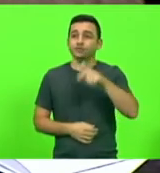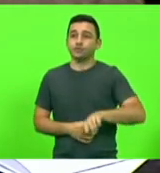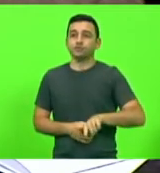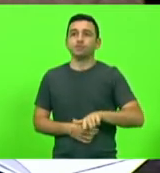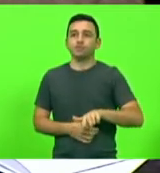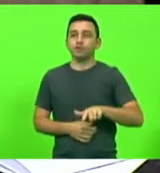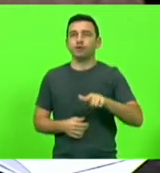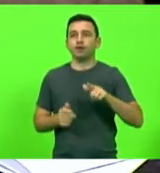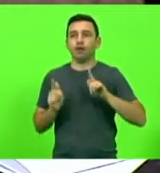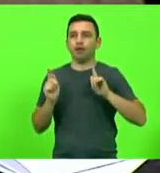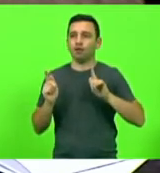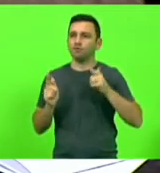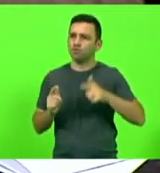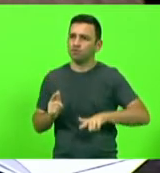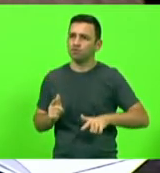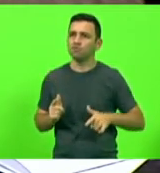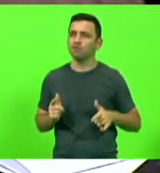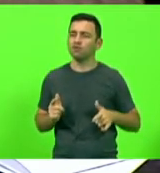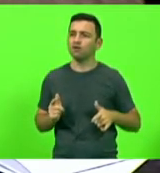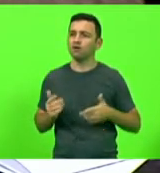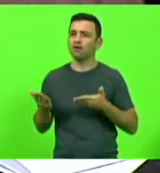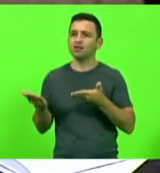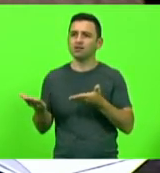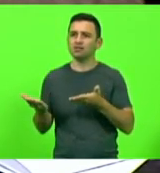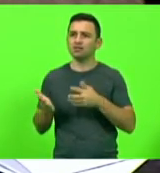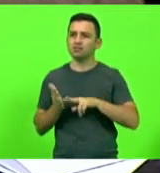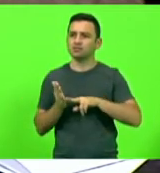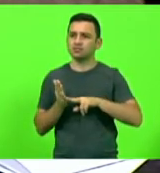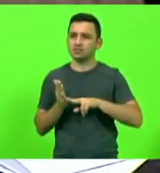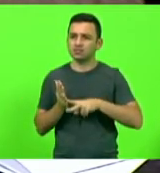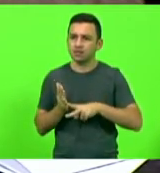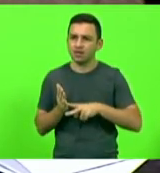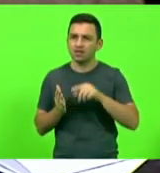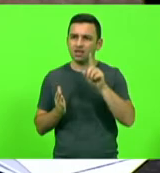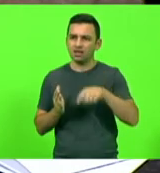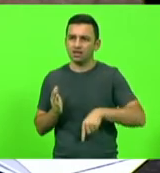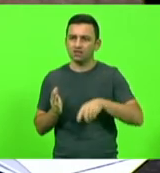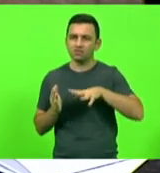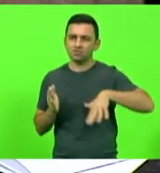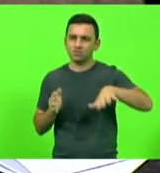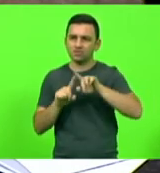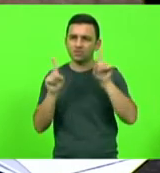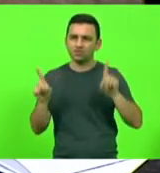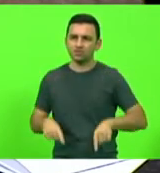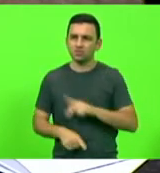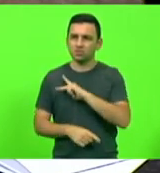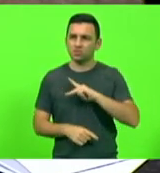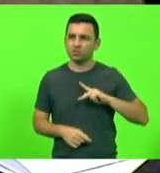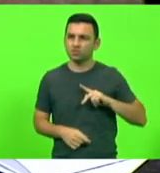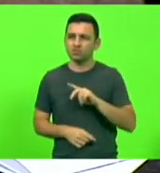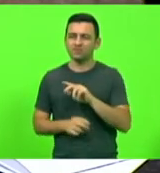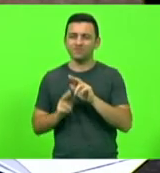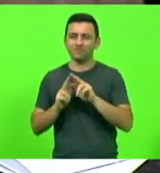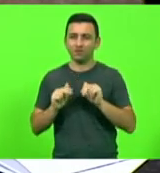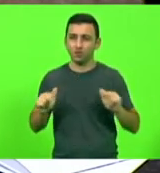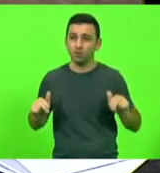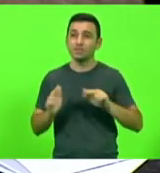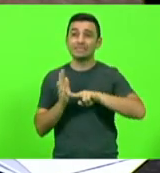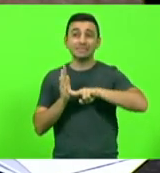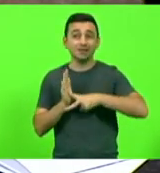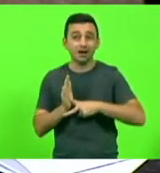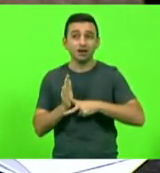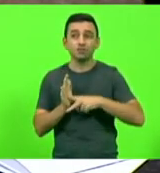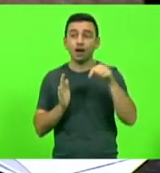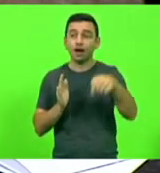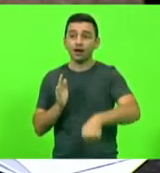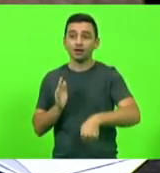greve do sindicato, dos servidores públicos de Florianópolis. Esse sindicato coloca a cidade de